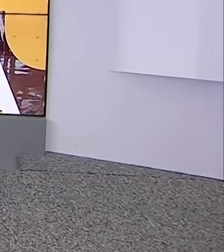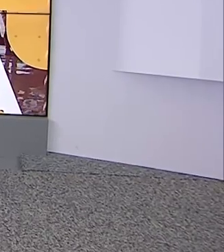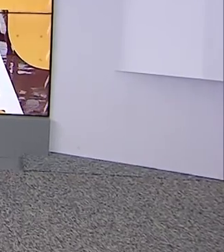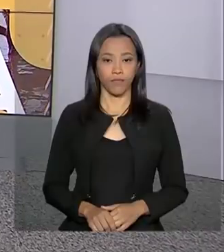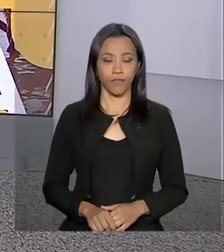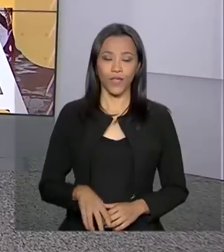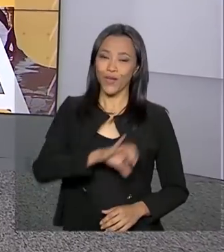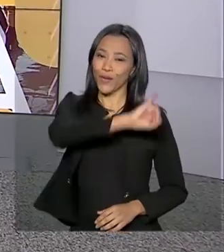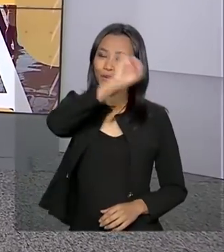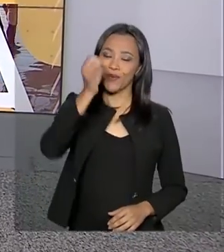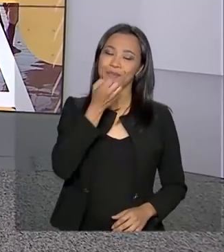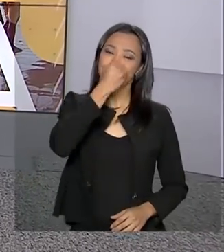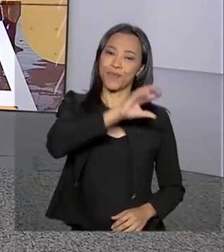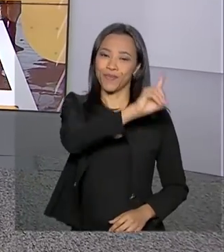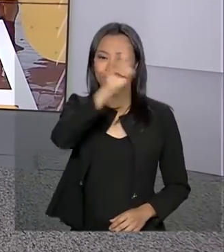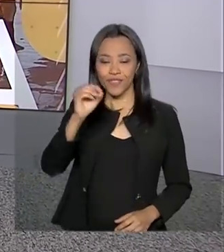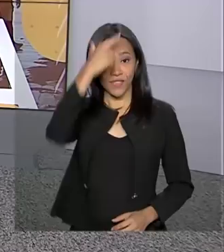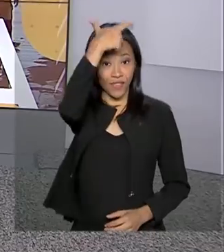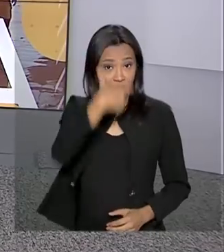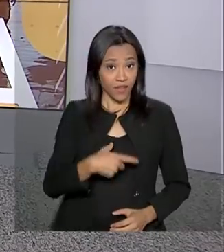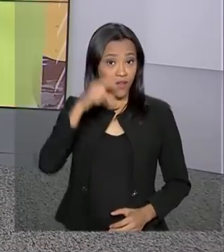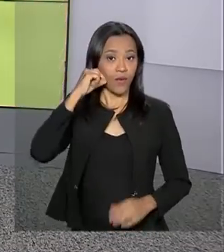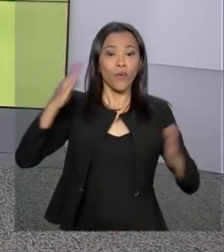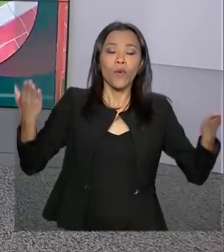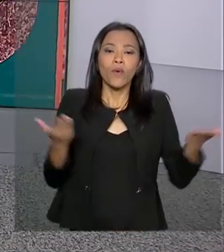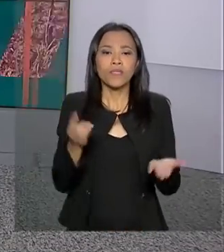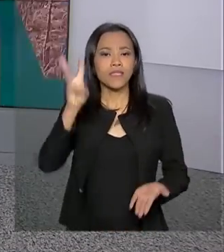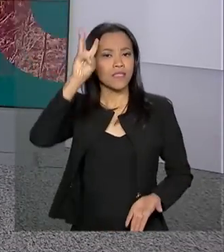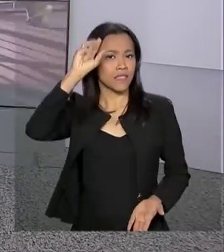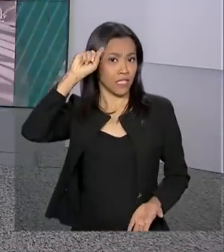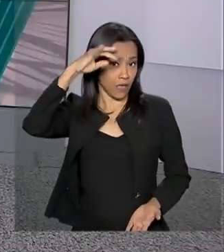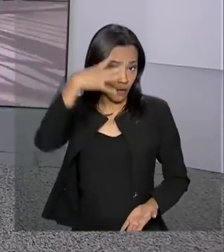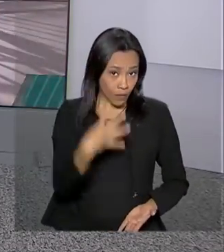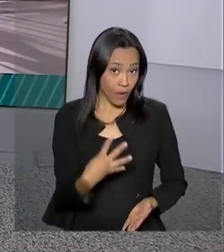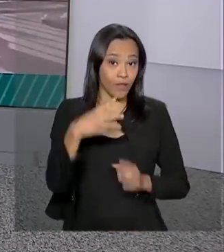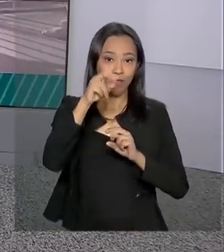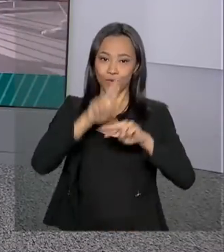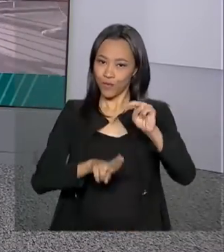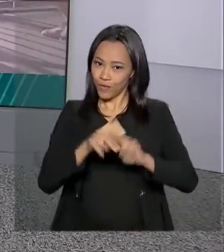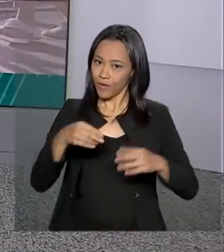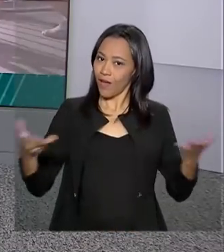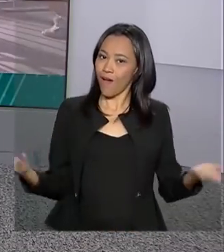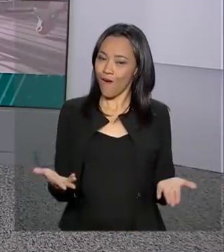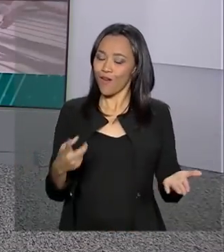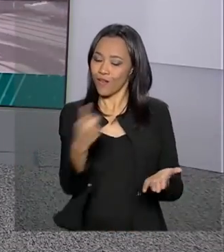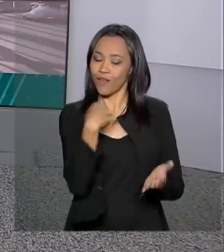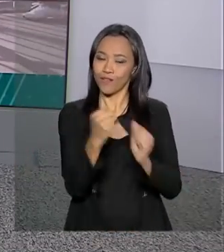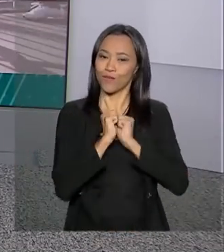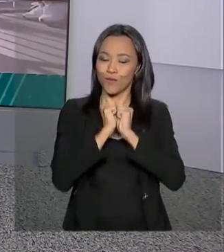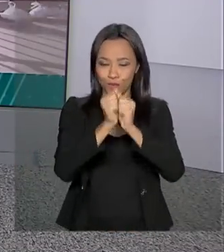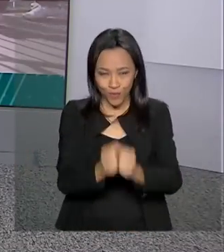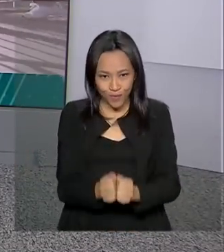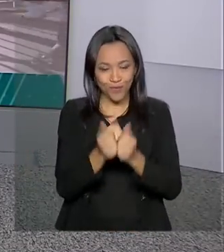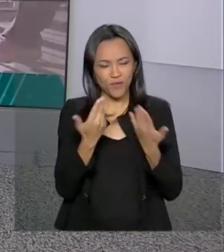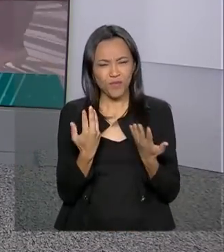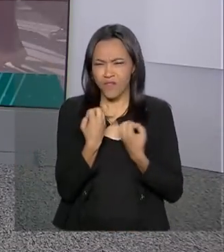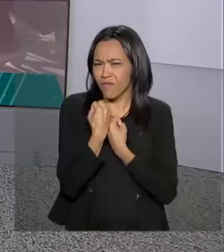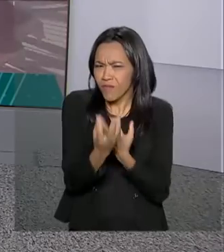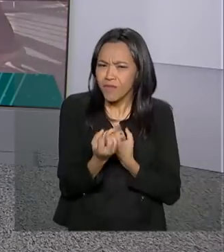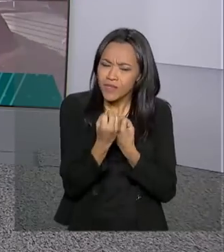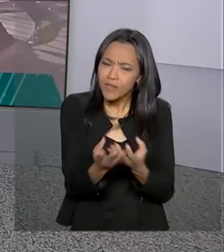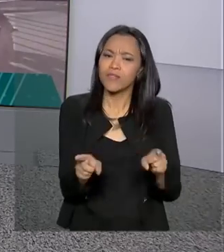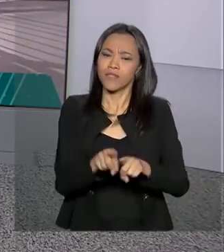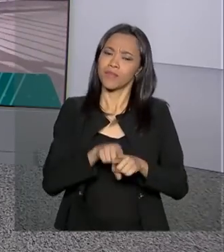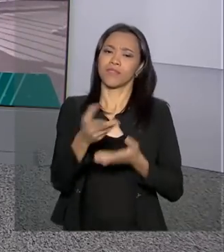Olá, bom dia, eu sou Carla Batier, hoje é terça-feira, 4 de junho. A partir de agora, estamos juntos no Brasil em Dia, com muita